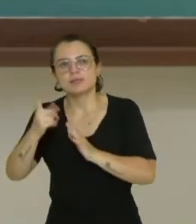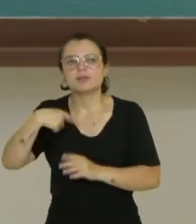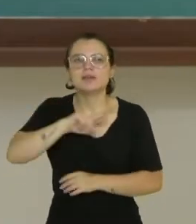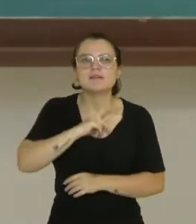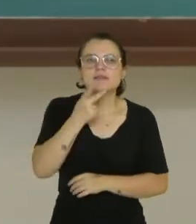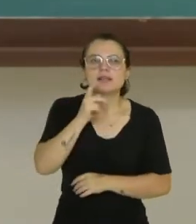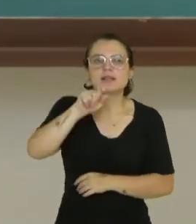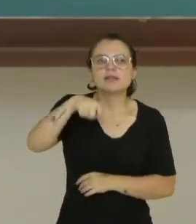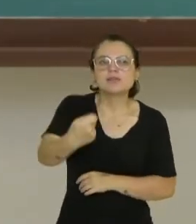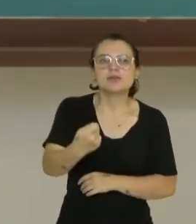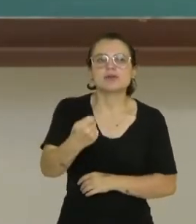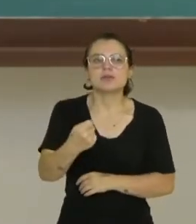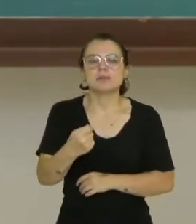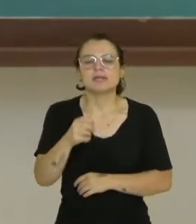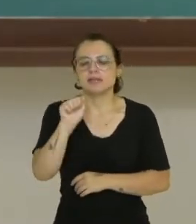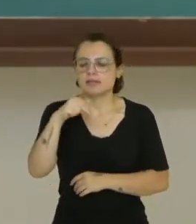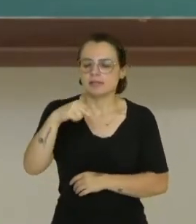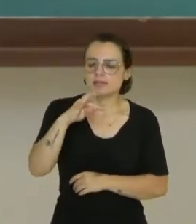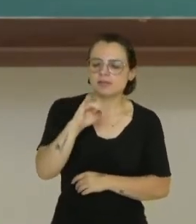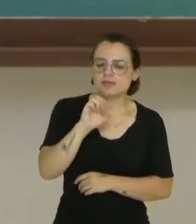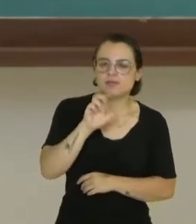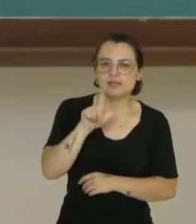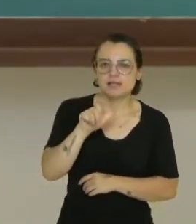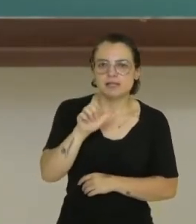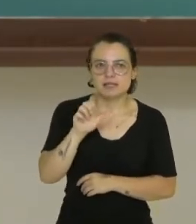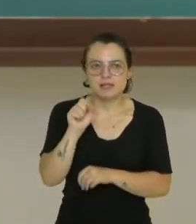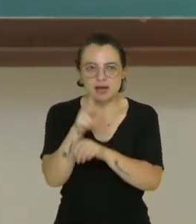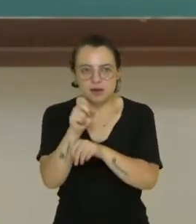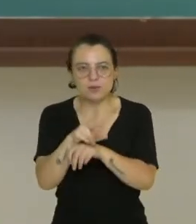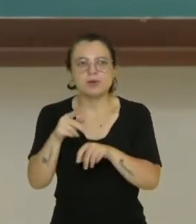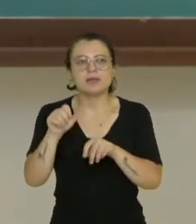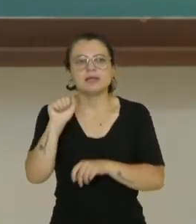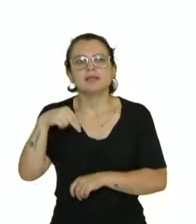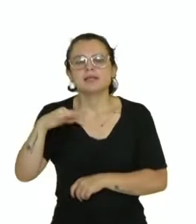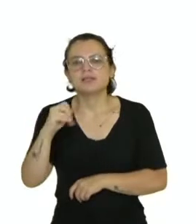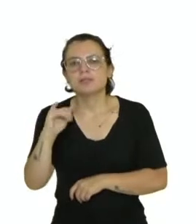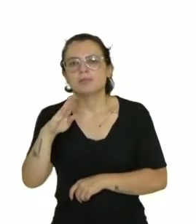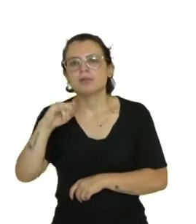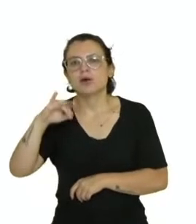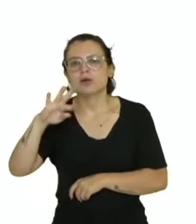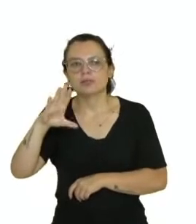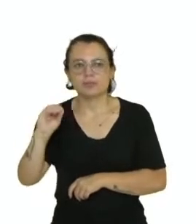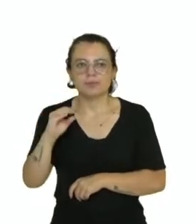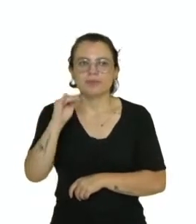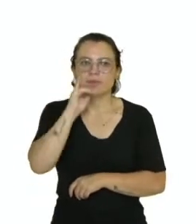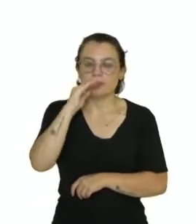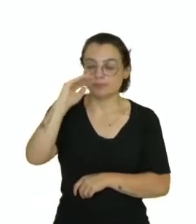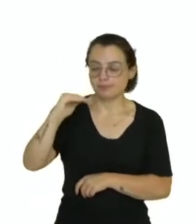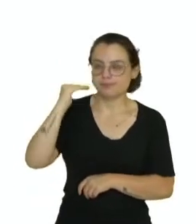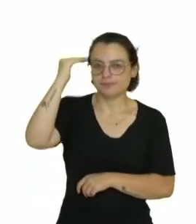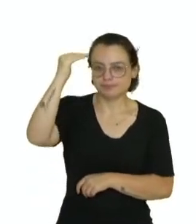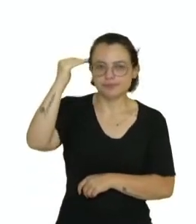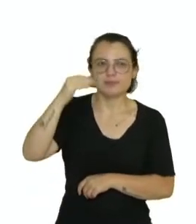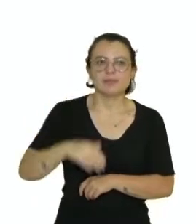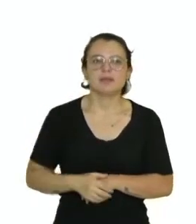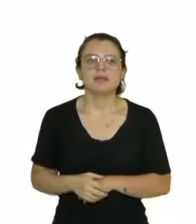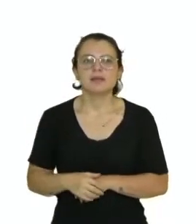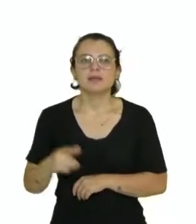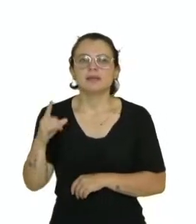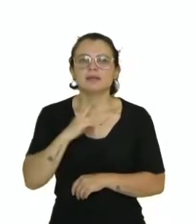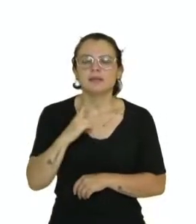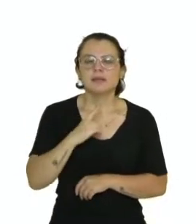medicação, antiviral, antibiótico, será que tem diferença? Bom, um medicamento antiviral é uma classe de